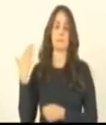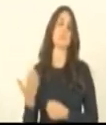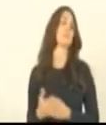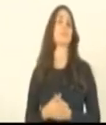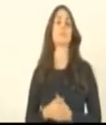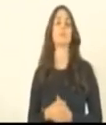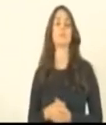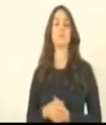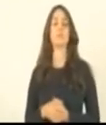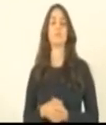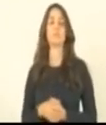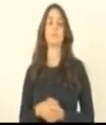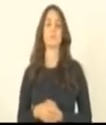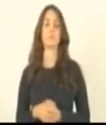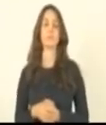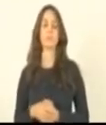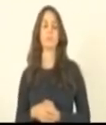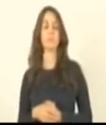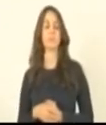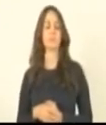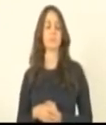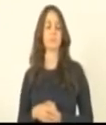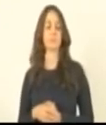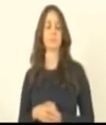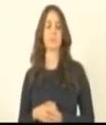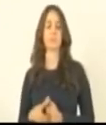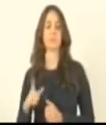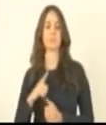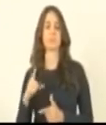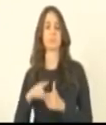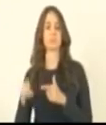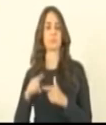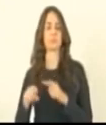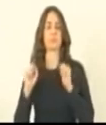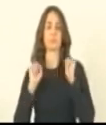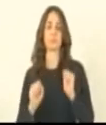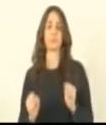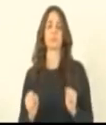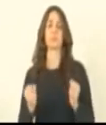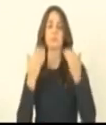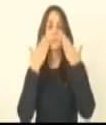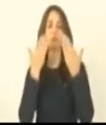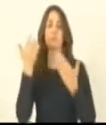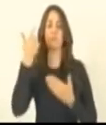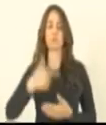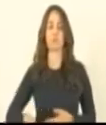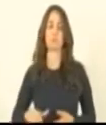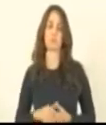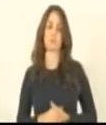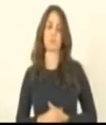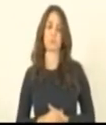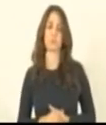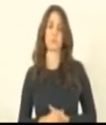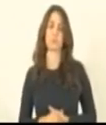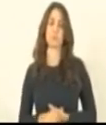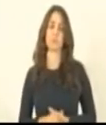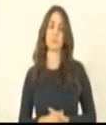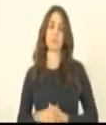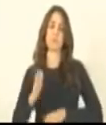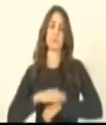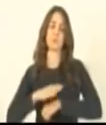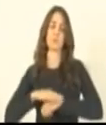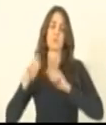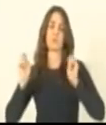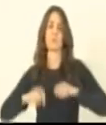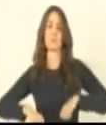na legislatura passada, caso dê algum problema, a senhora pode reapresentar nessa. E aí tem tempo suficiente